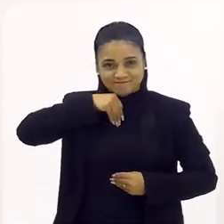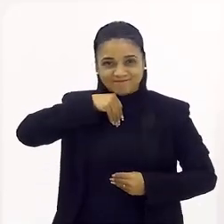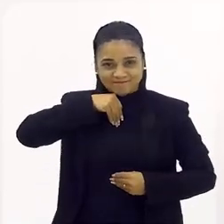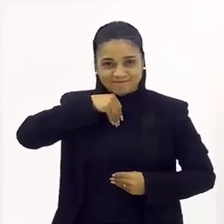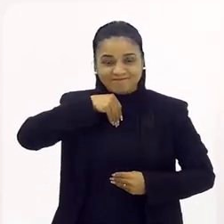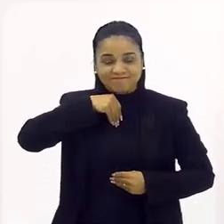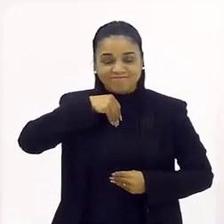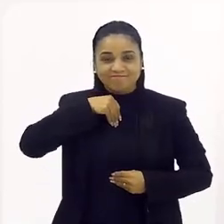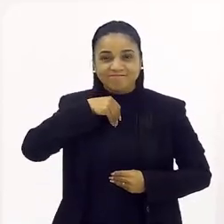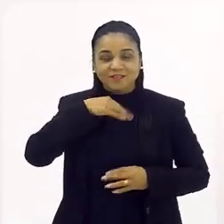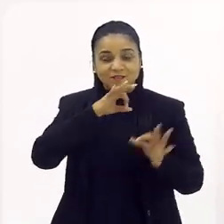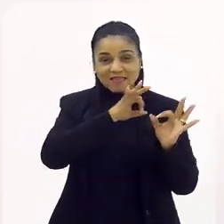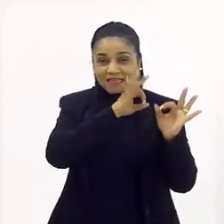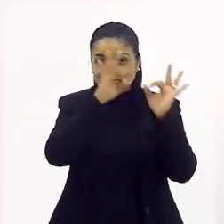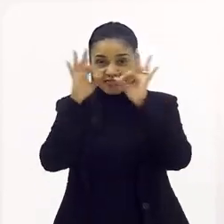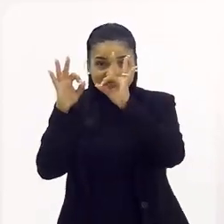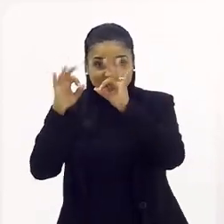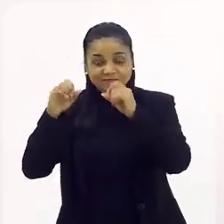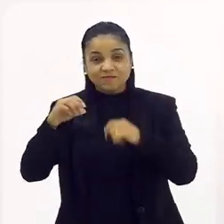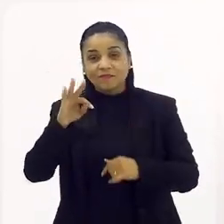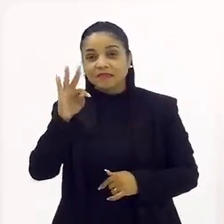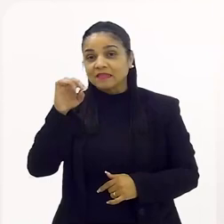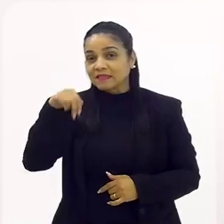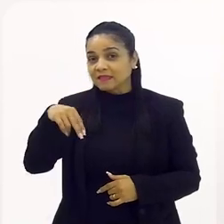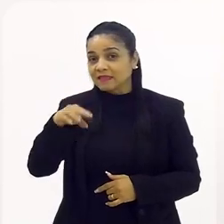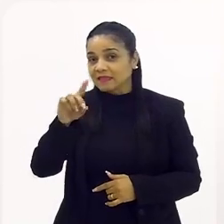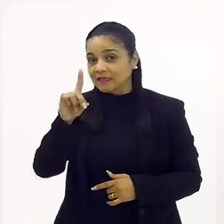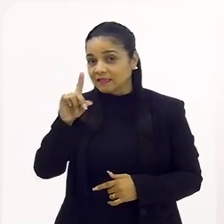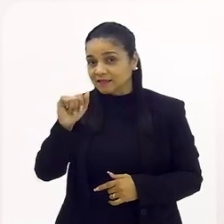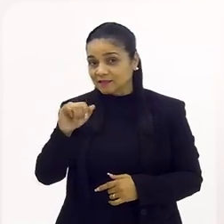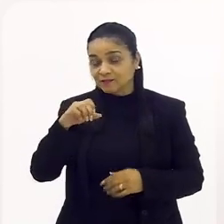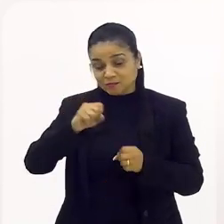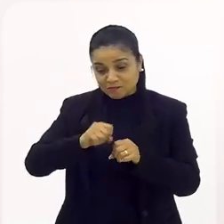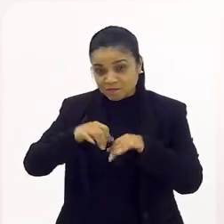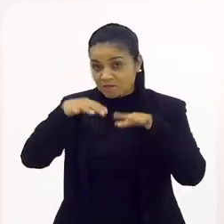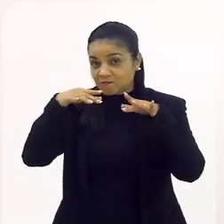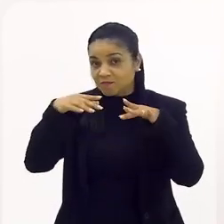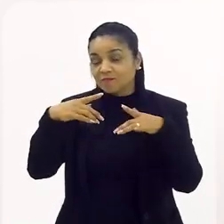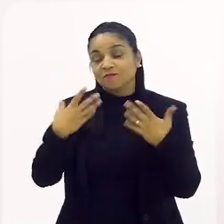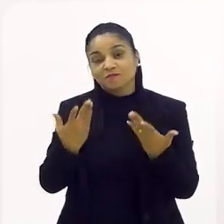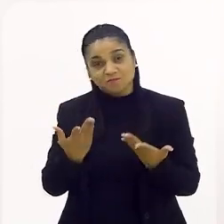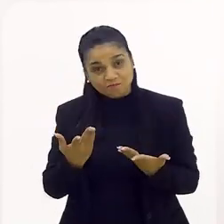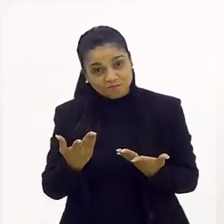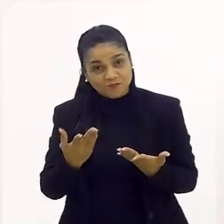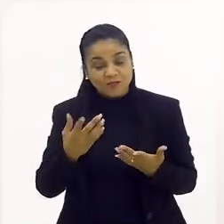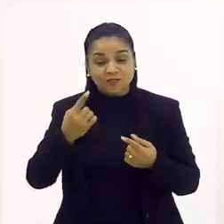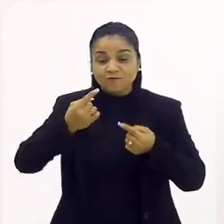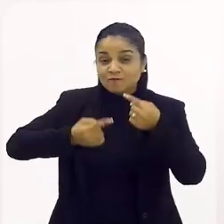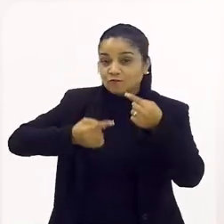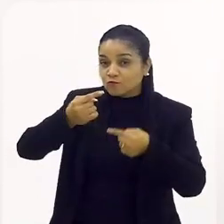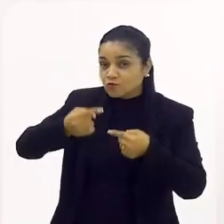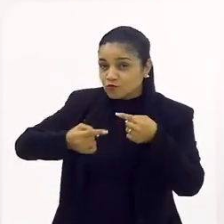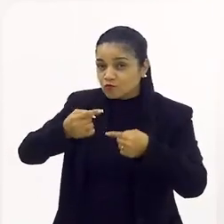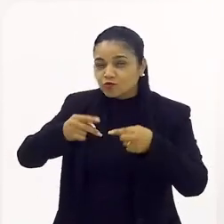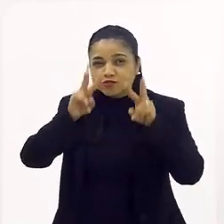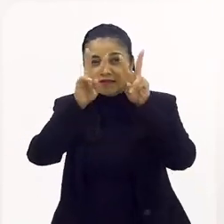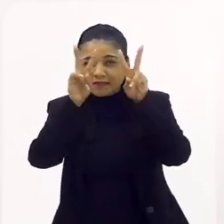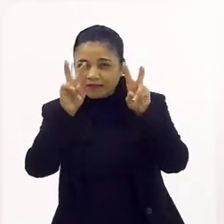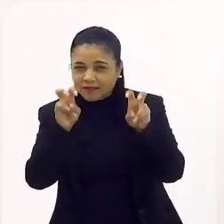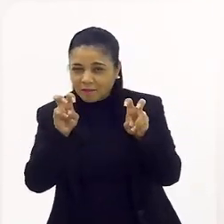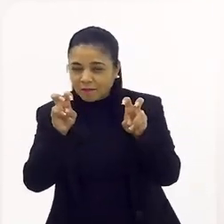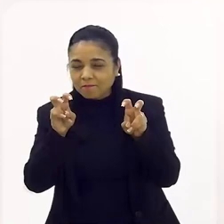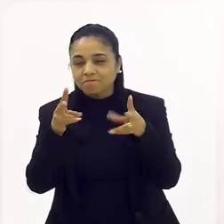mesmo. E eu estou assistindo Tenda dos Milagres, porque nós vamos discutir determinados